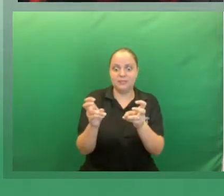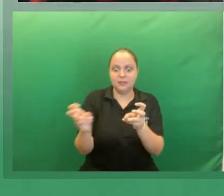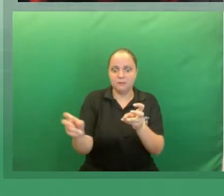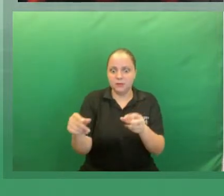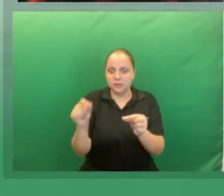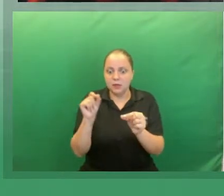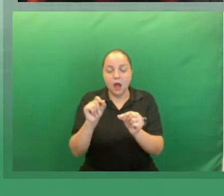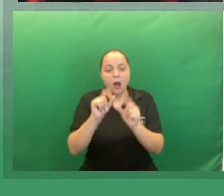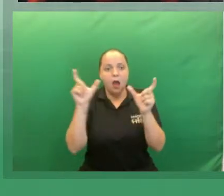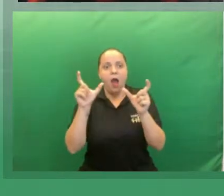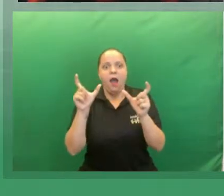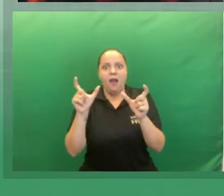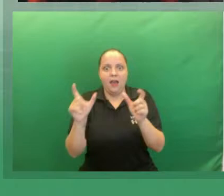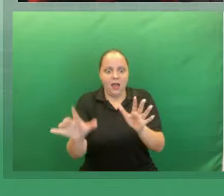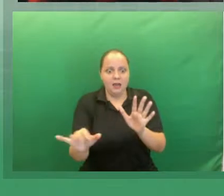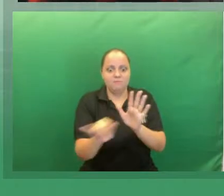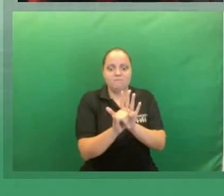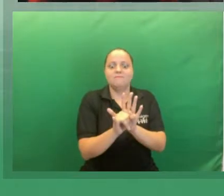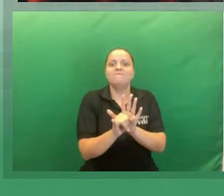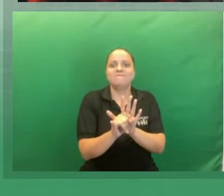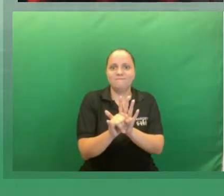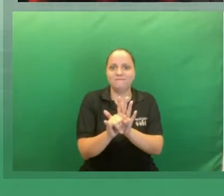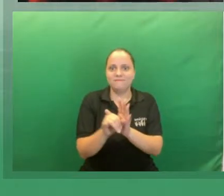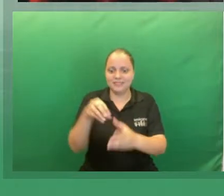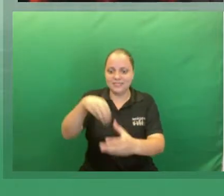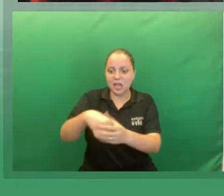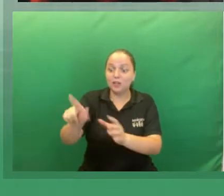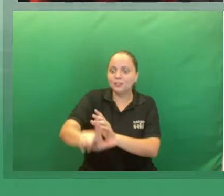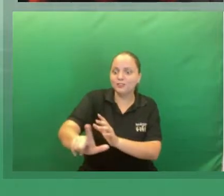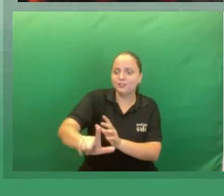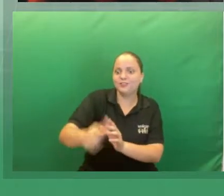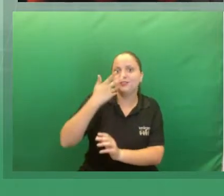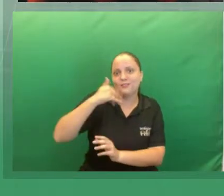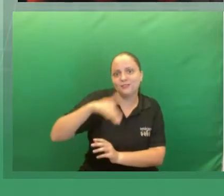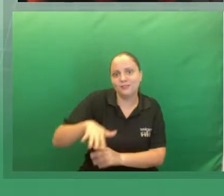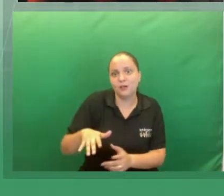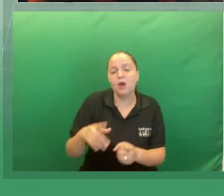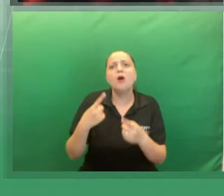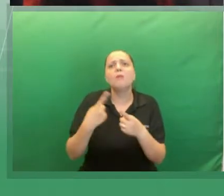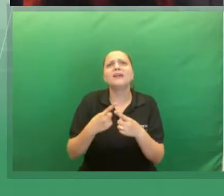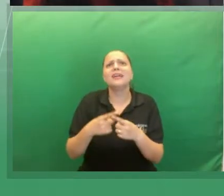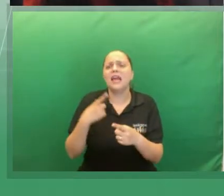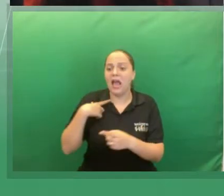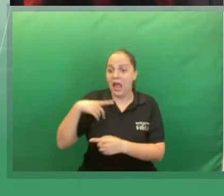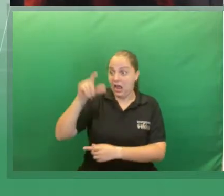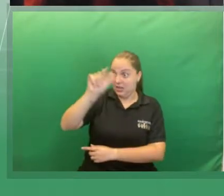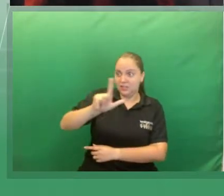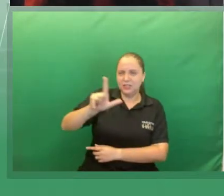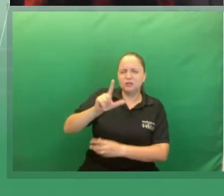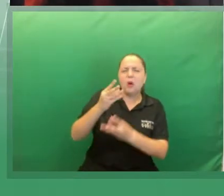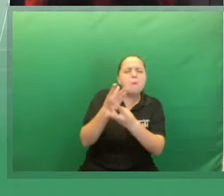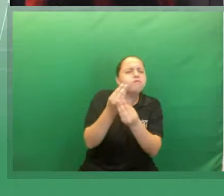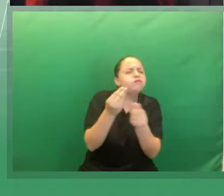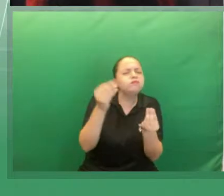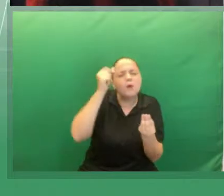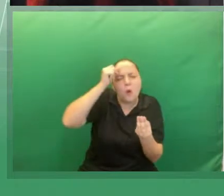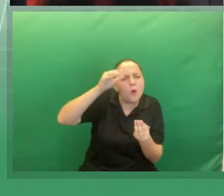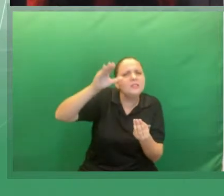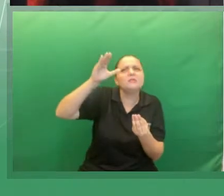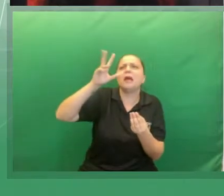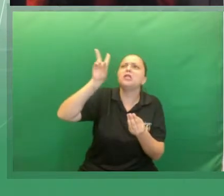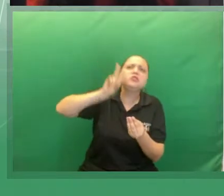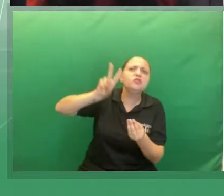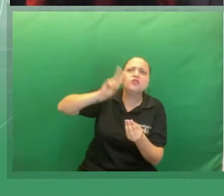E o meu trabalho se justifica, pois a literatura é uma fonte inesgotável de conhecimento social, histórico,